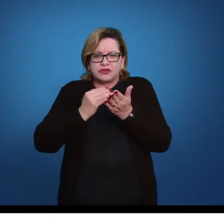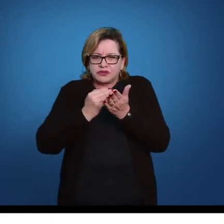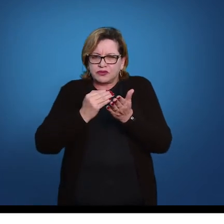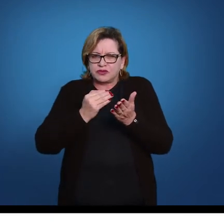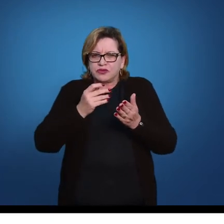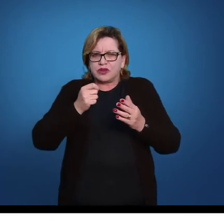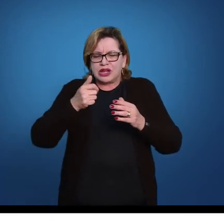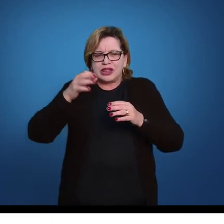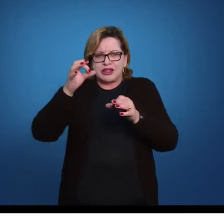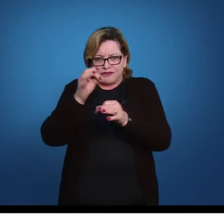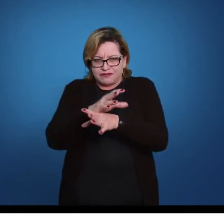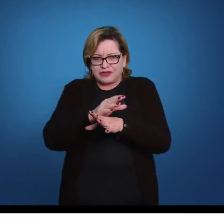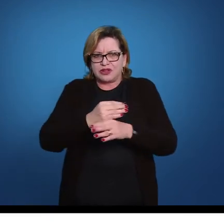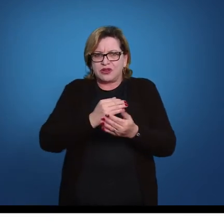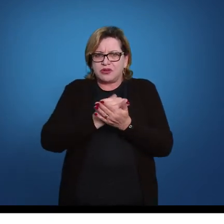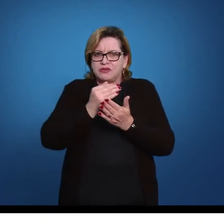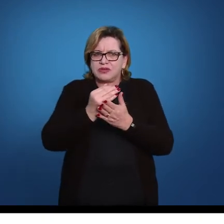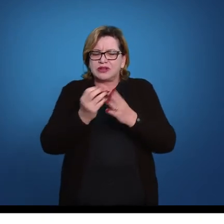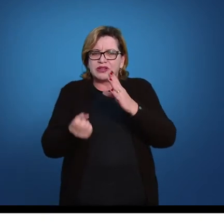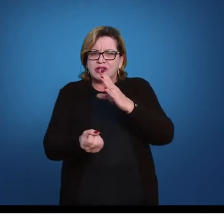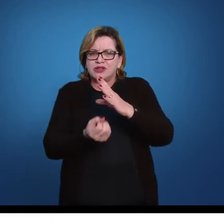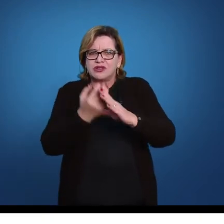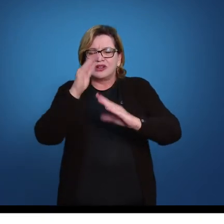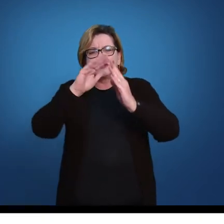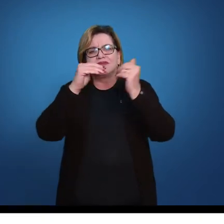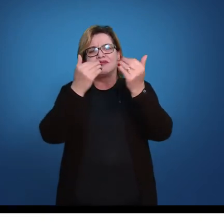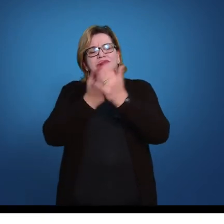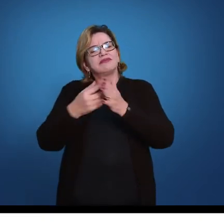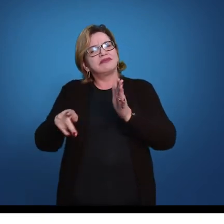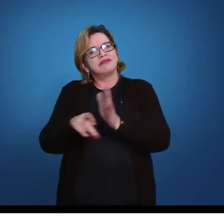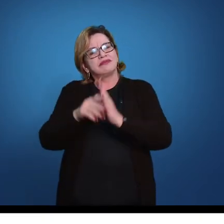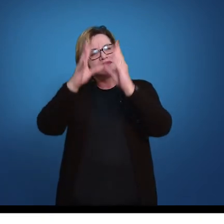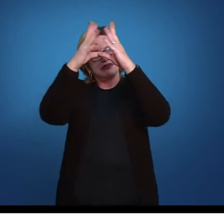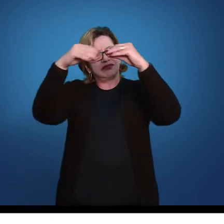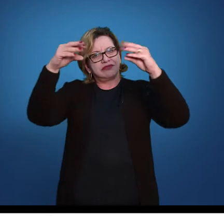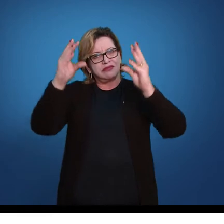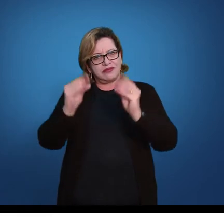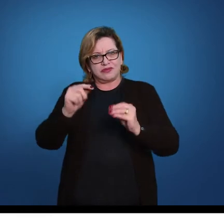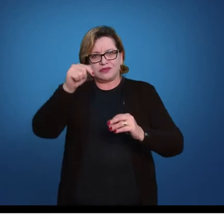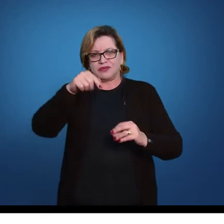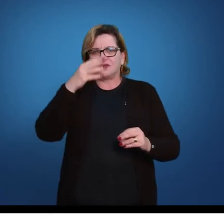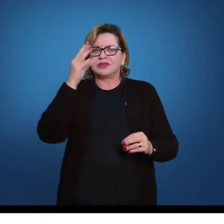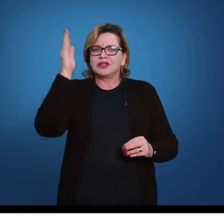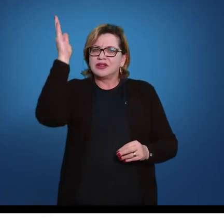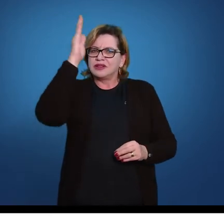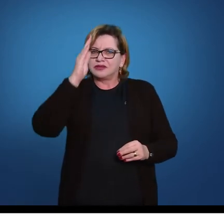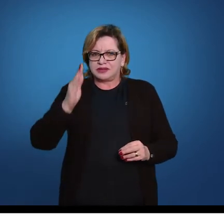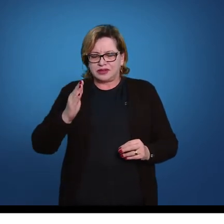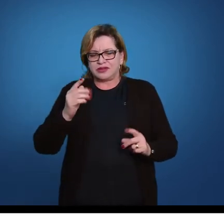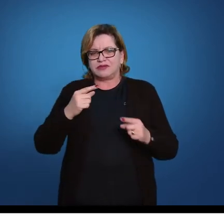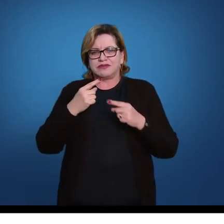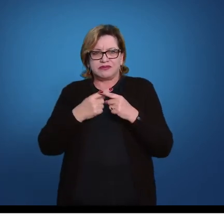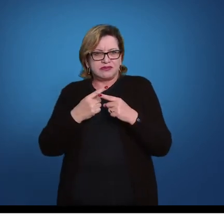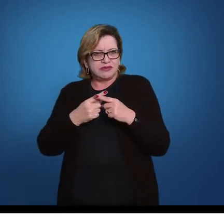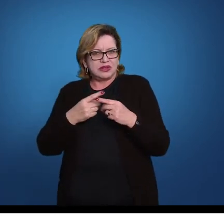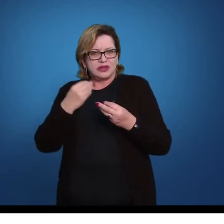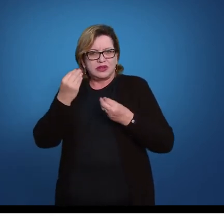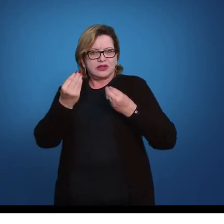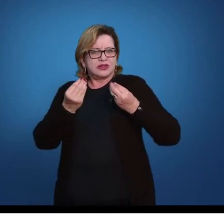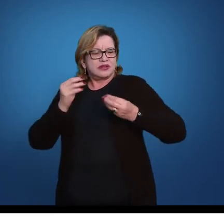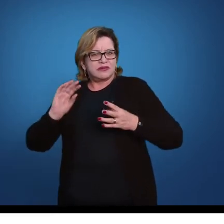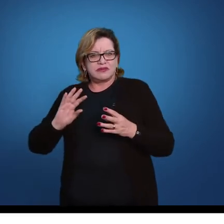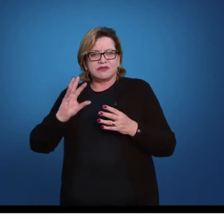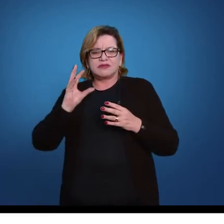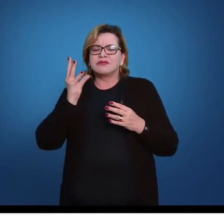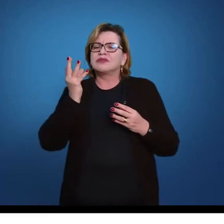surgir algumas escolas de circo no Brasil. Esse fato se deve a algumas